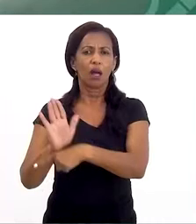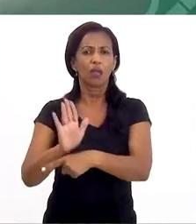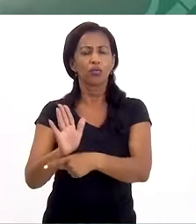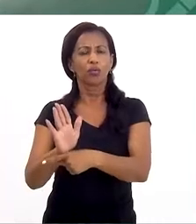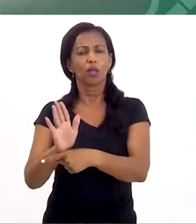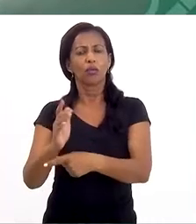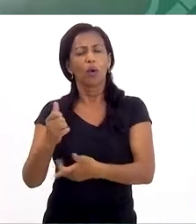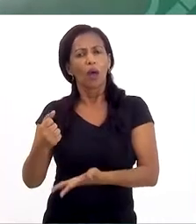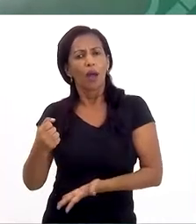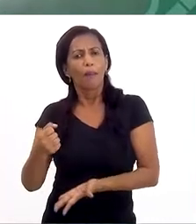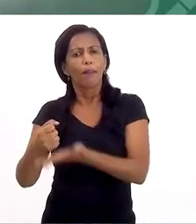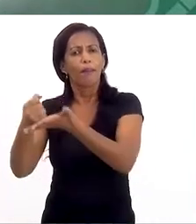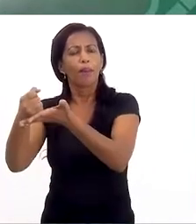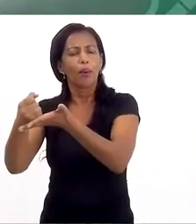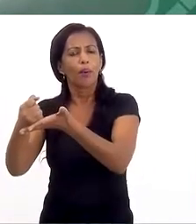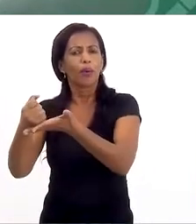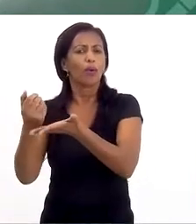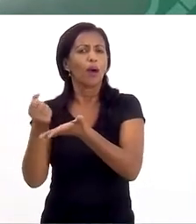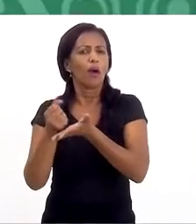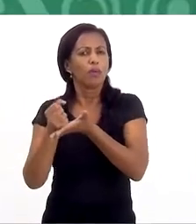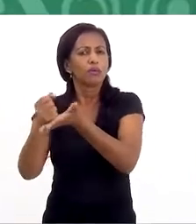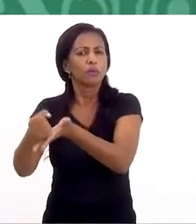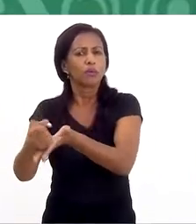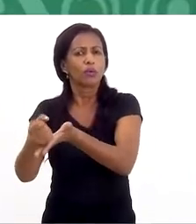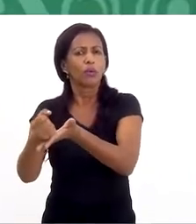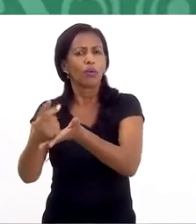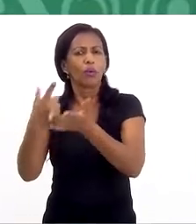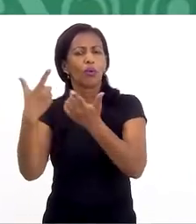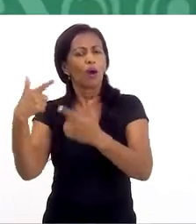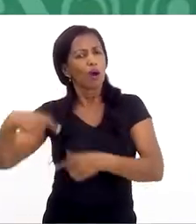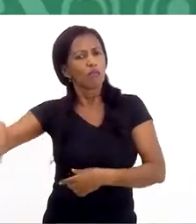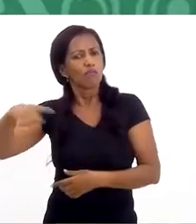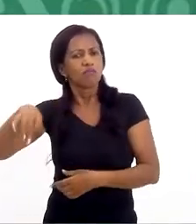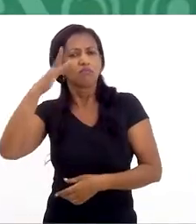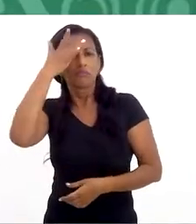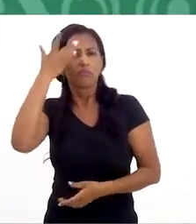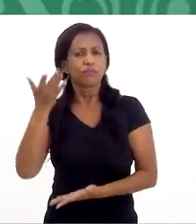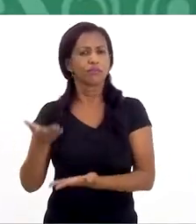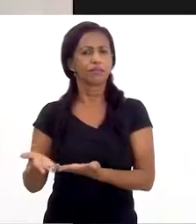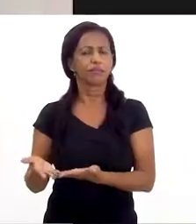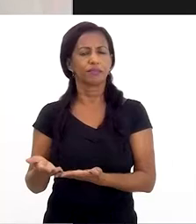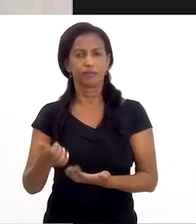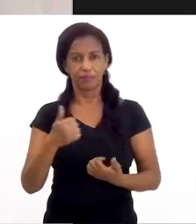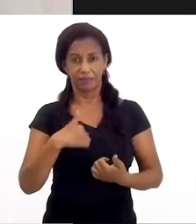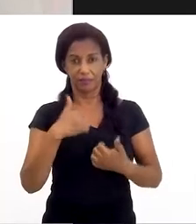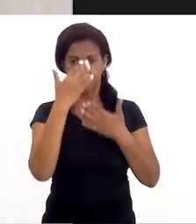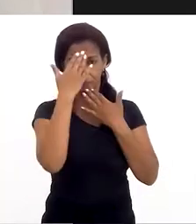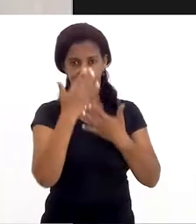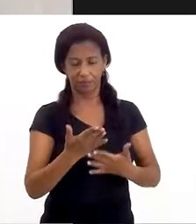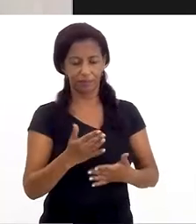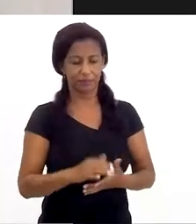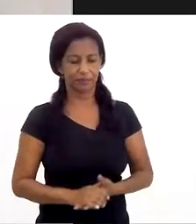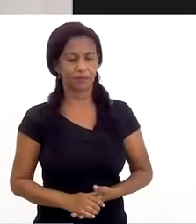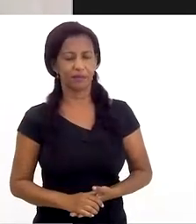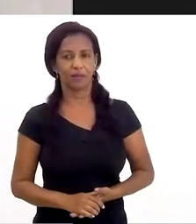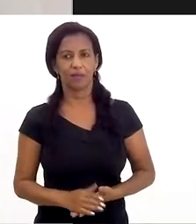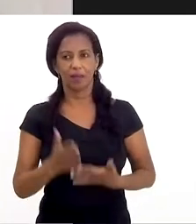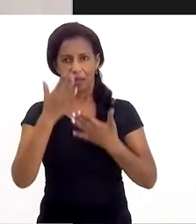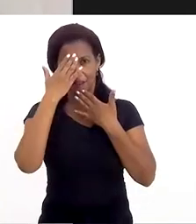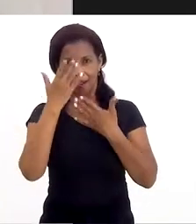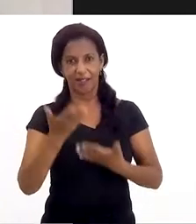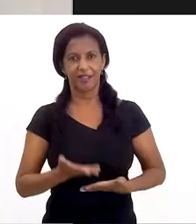prestação de apoio, de ajuda a essas vítimas. Obrigada pela sua presença. Eu que agradeço, Priscila.